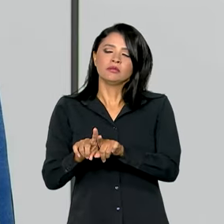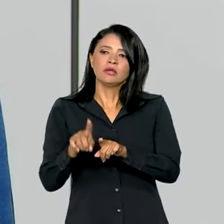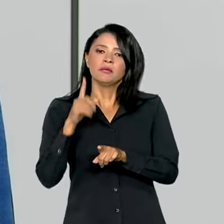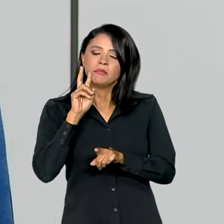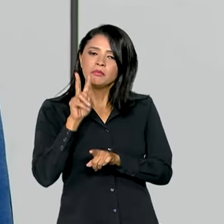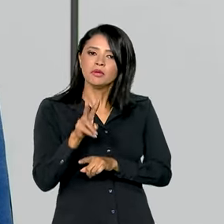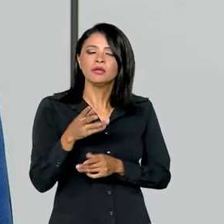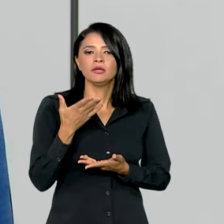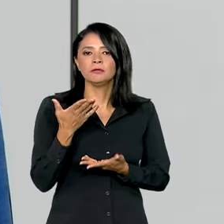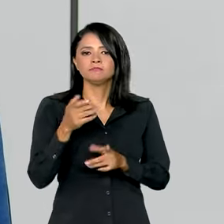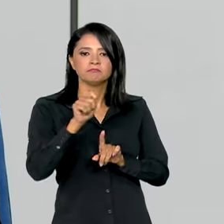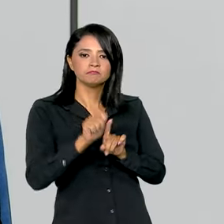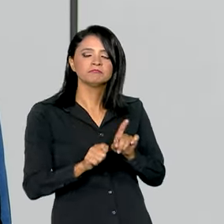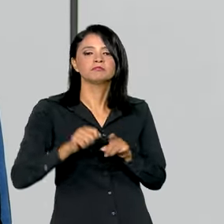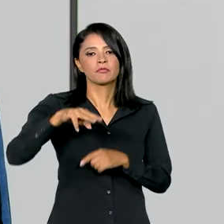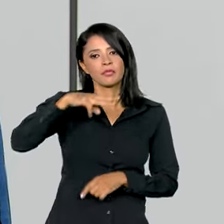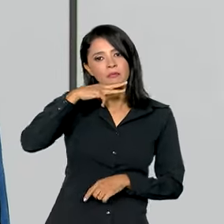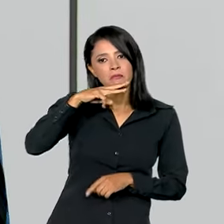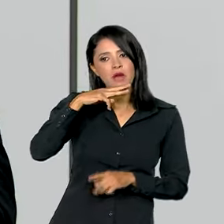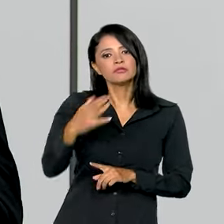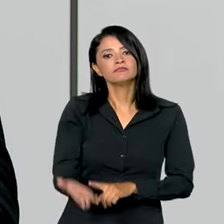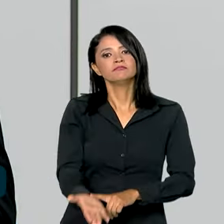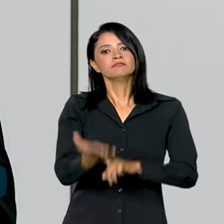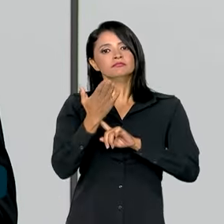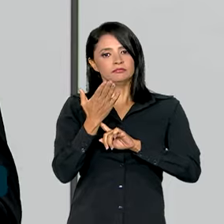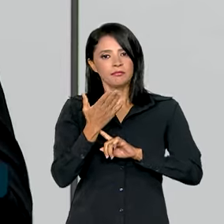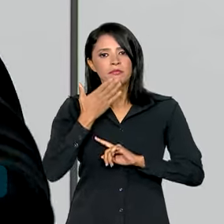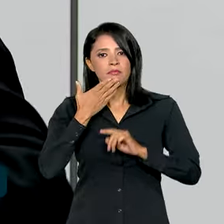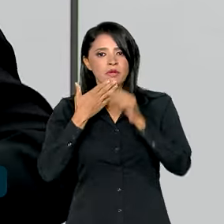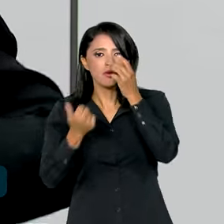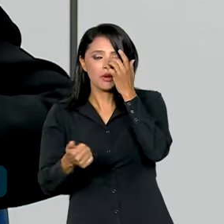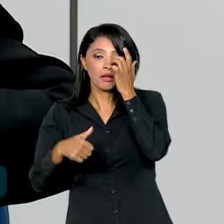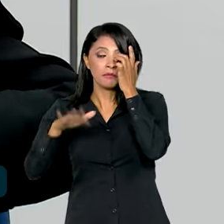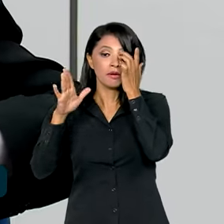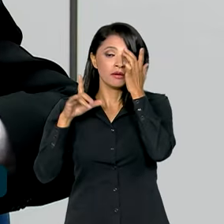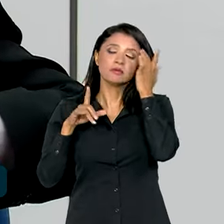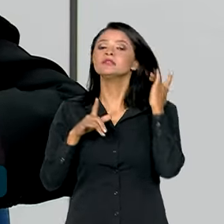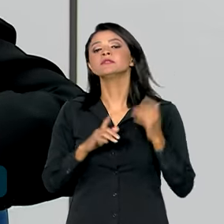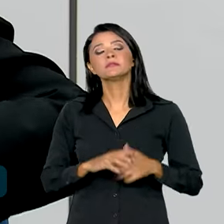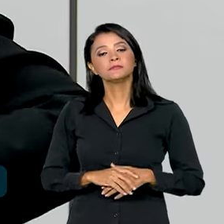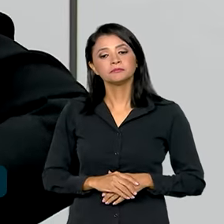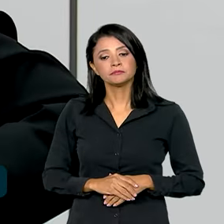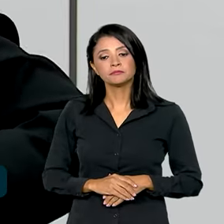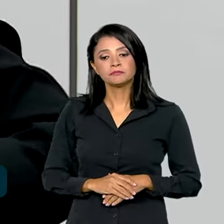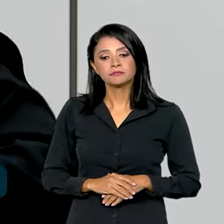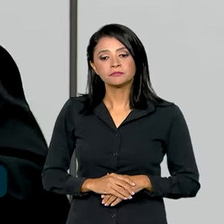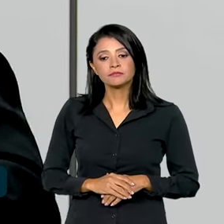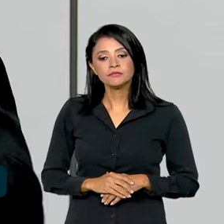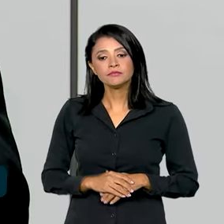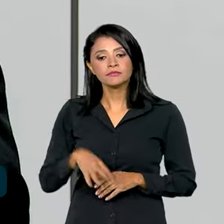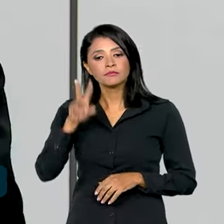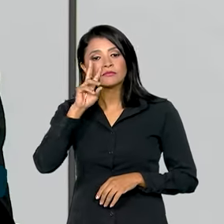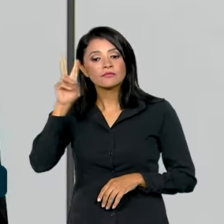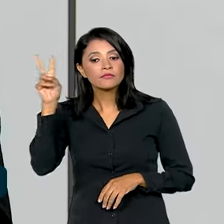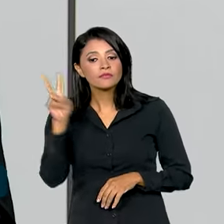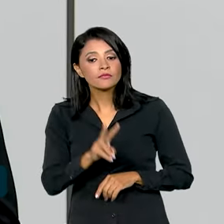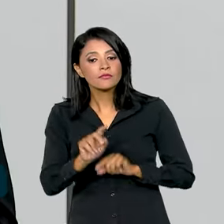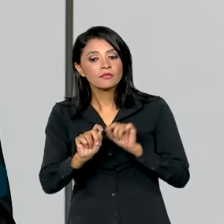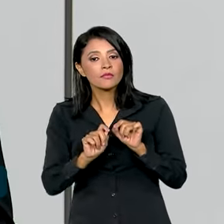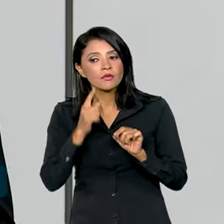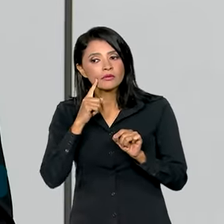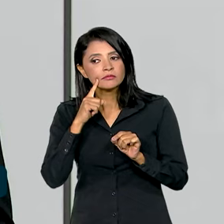Esperamos que março venha reforçar ainda mais para enxergarmos uma